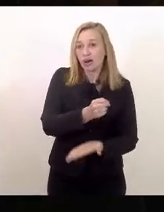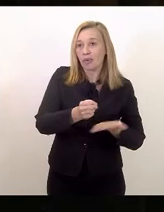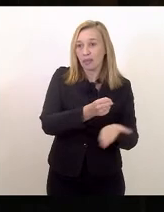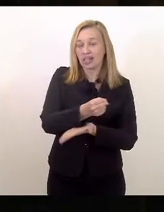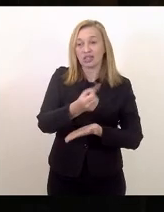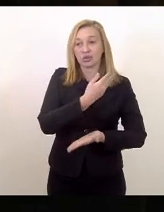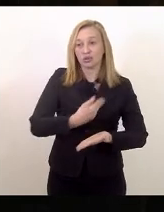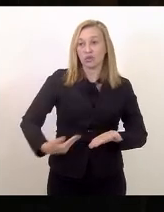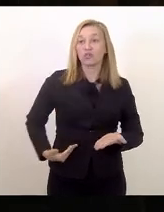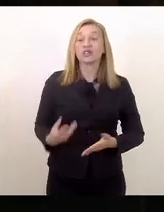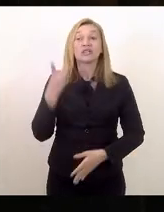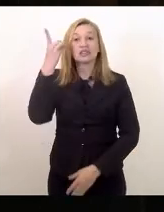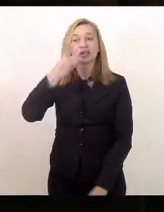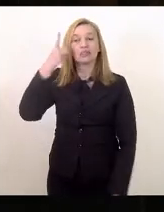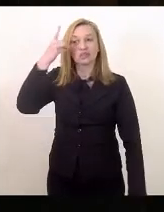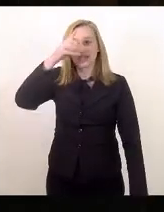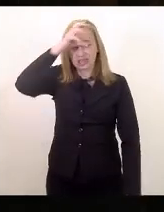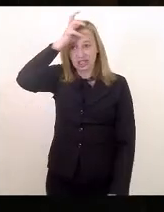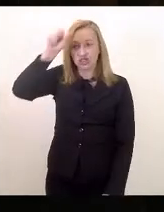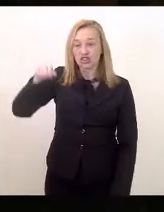Deputada Tia Ju,